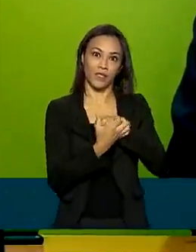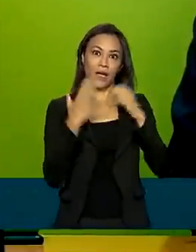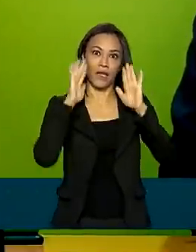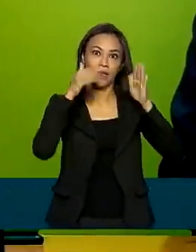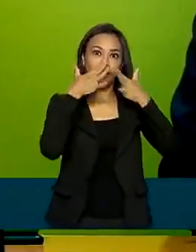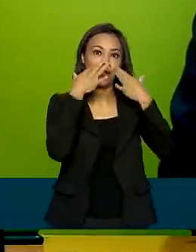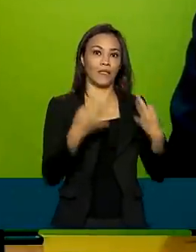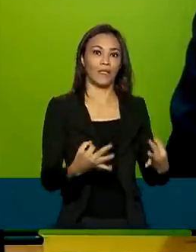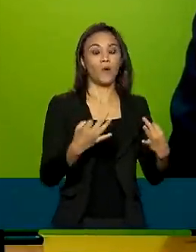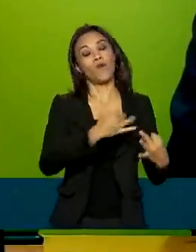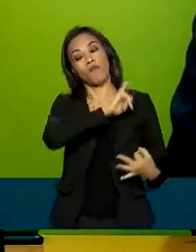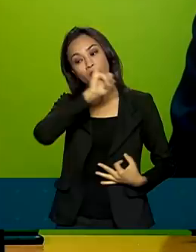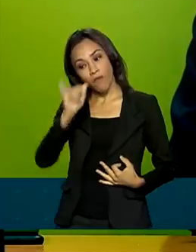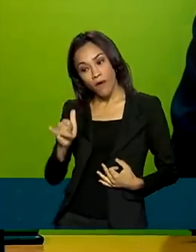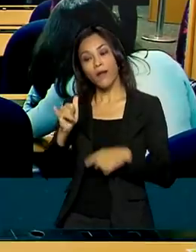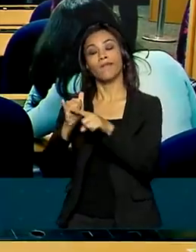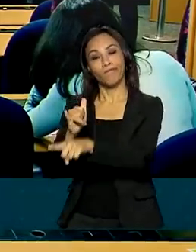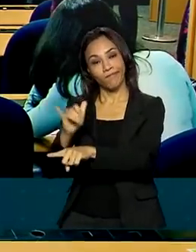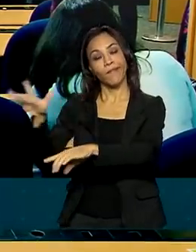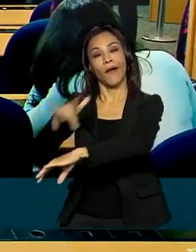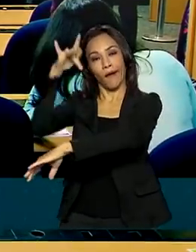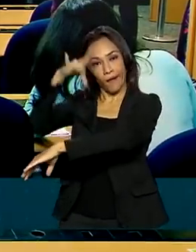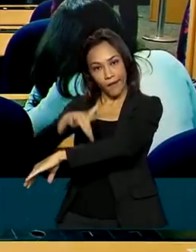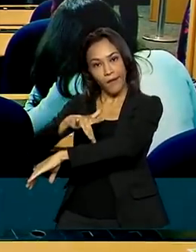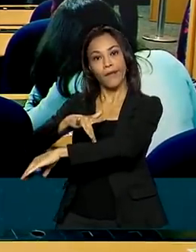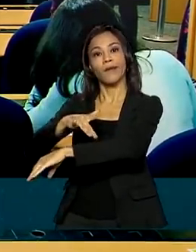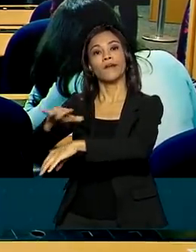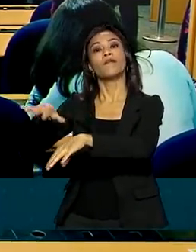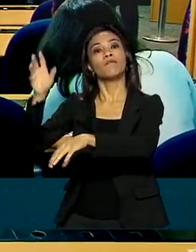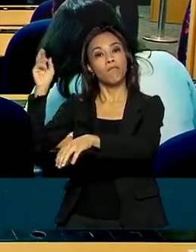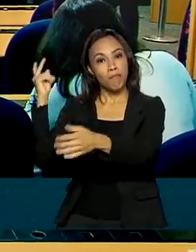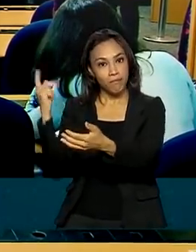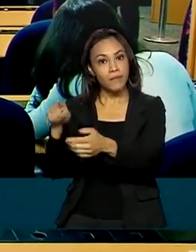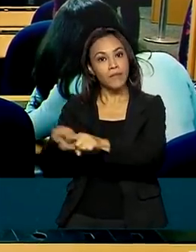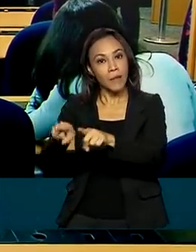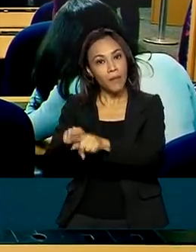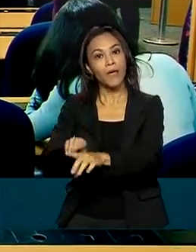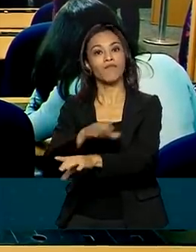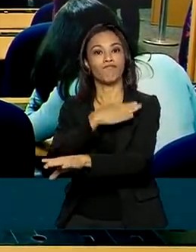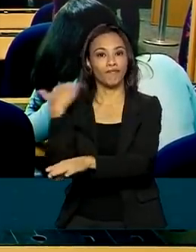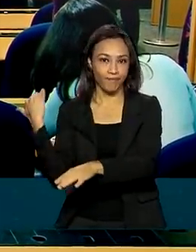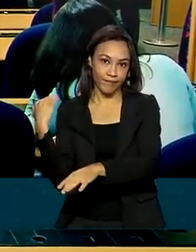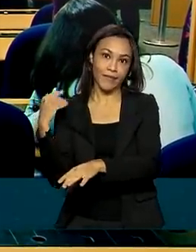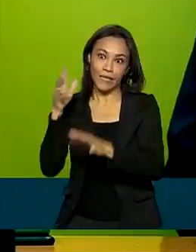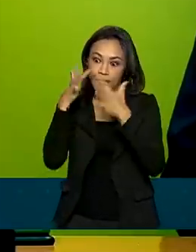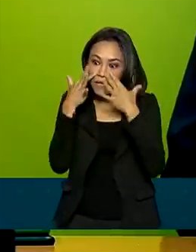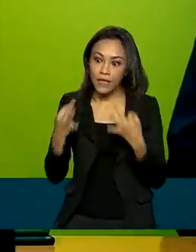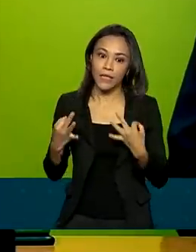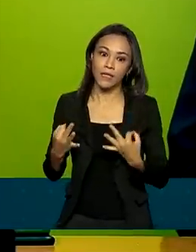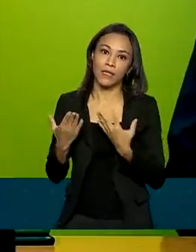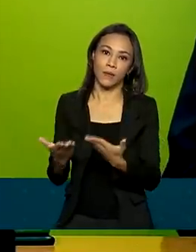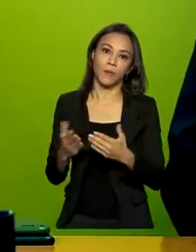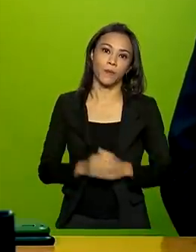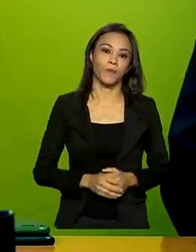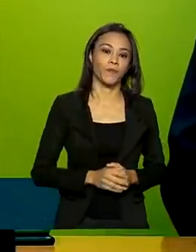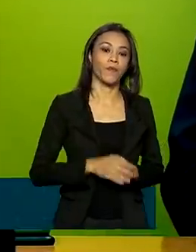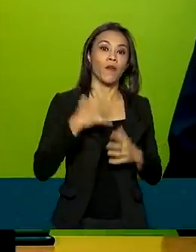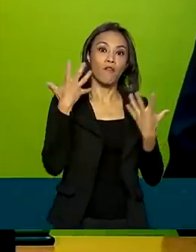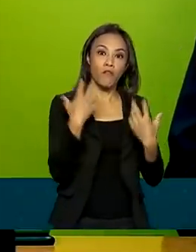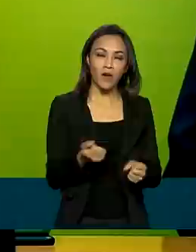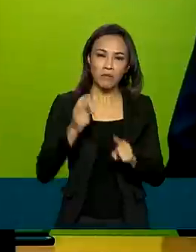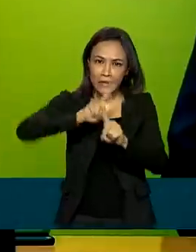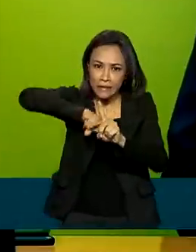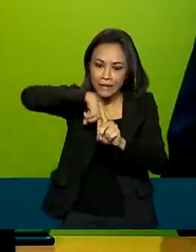que a dengue também mata. E por isso, a vigilância deve ser constante. Redobremos os nossos